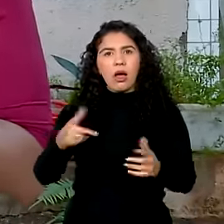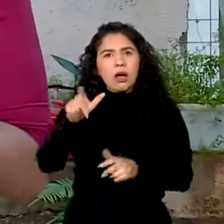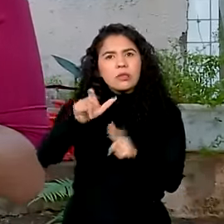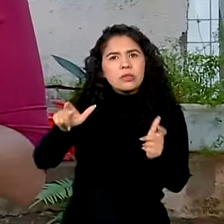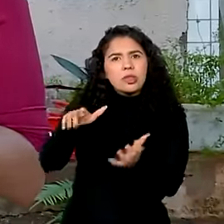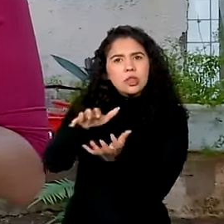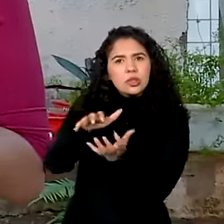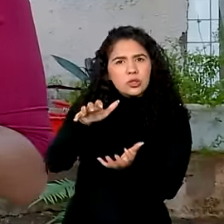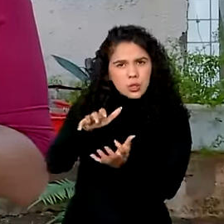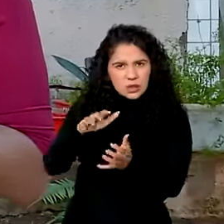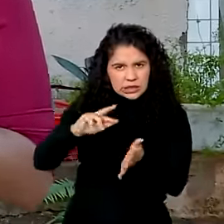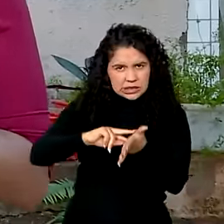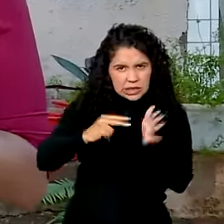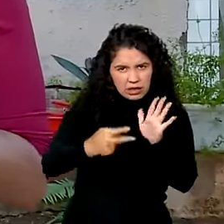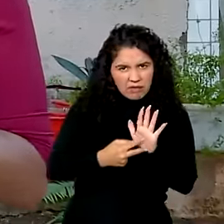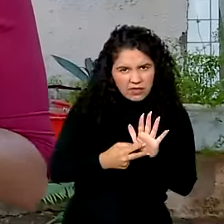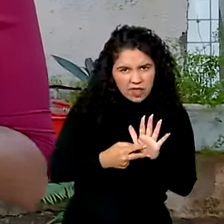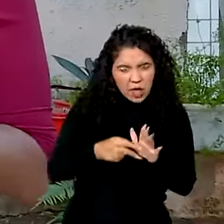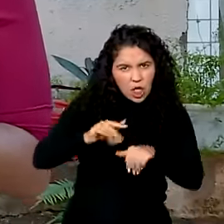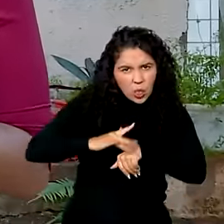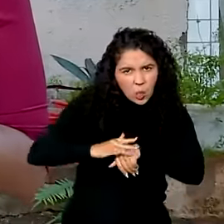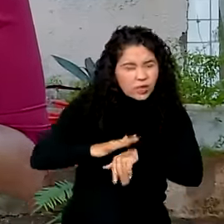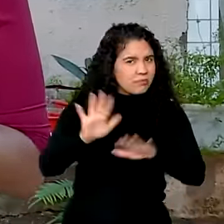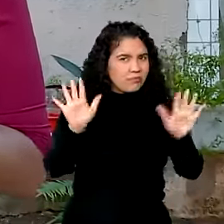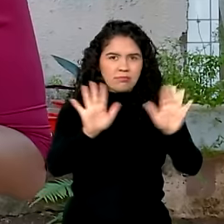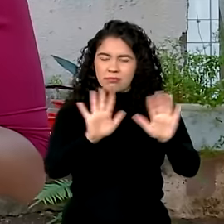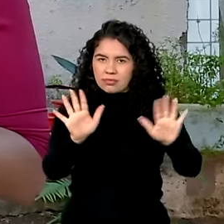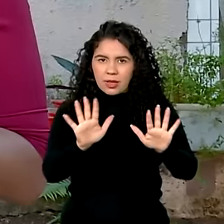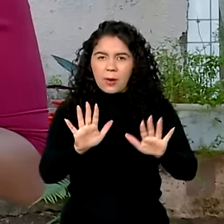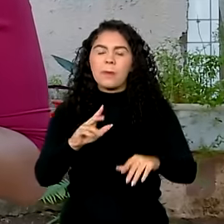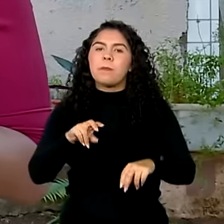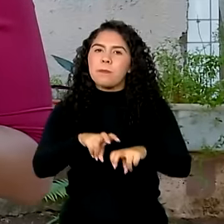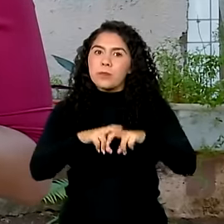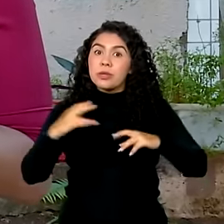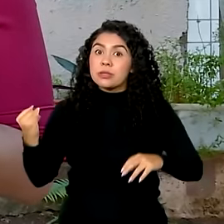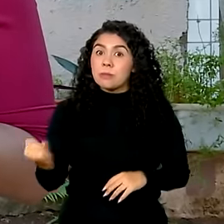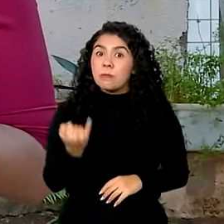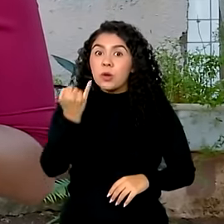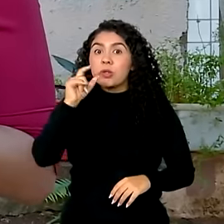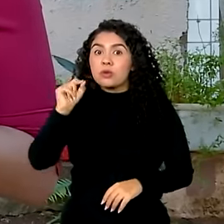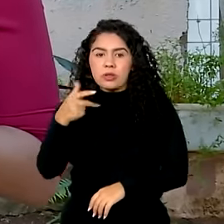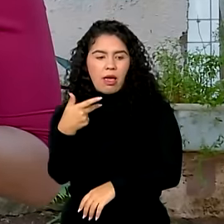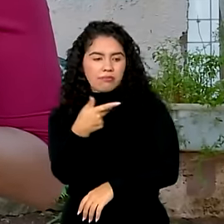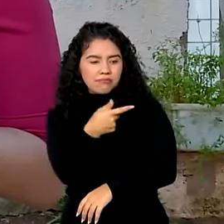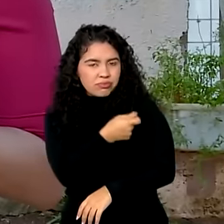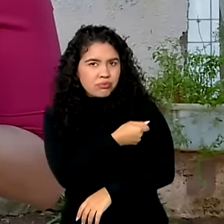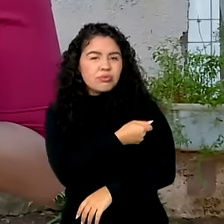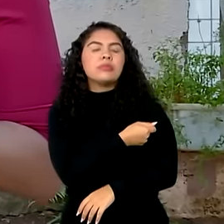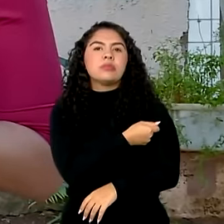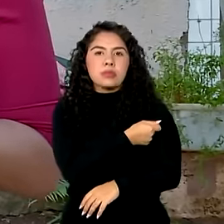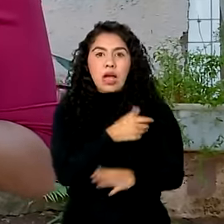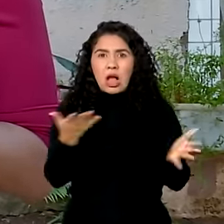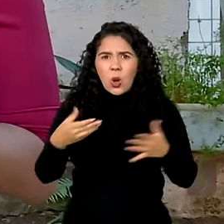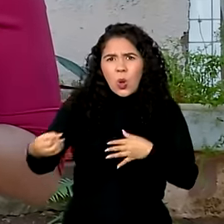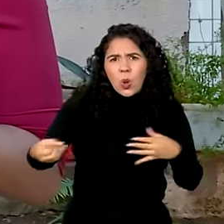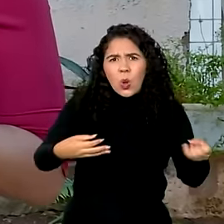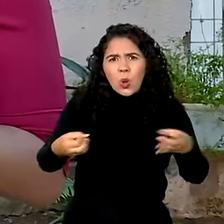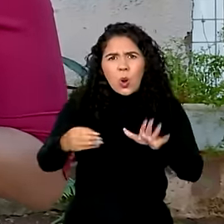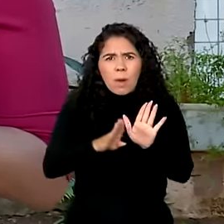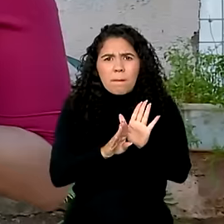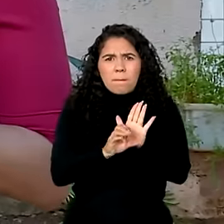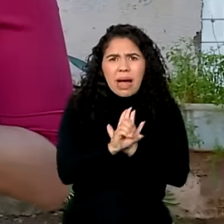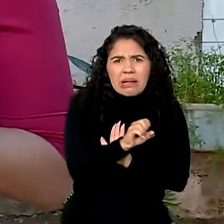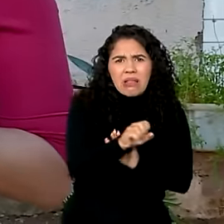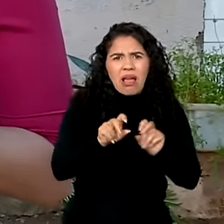sinônimo de doença e a imunização é fundamental nesse processo. Com novos vírus e bactérias surgindo a cada ano,